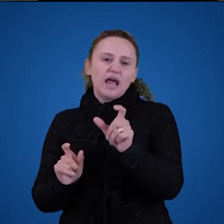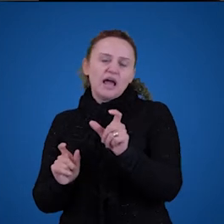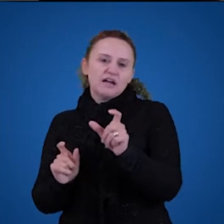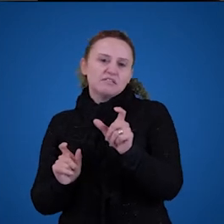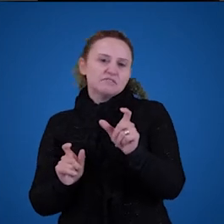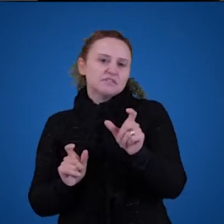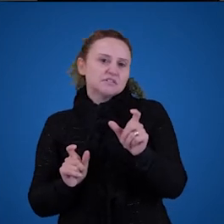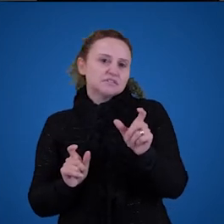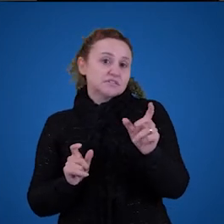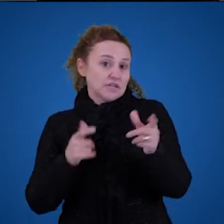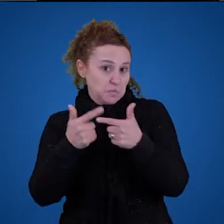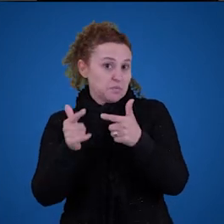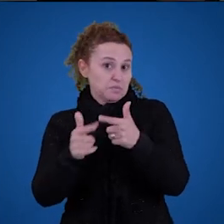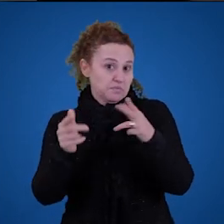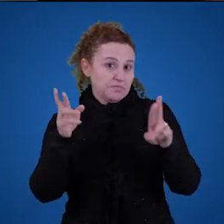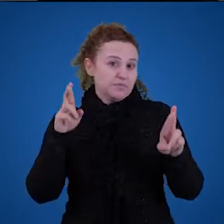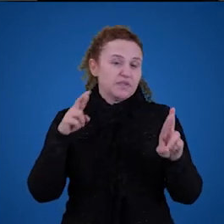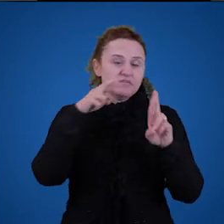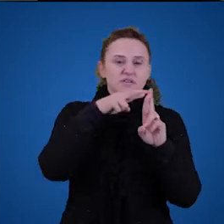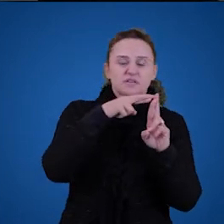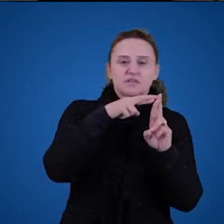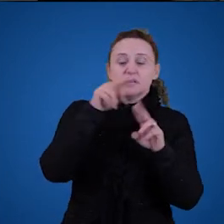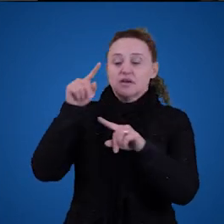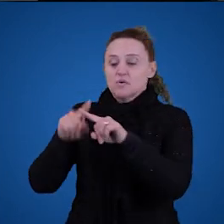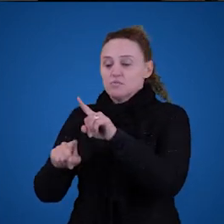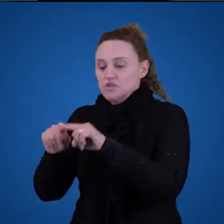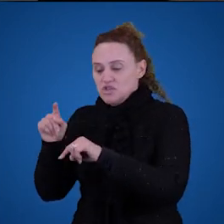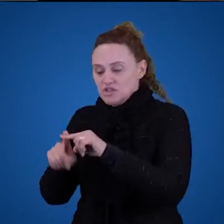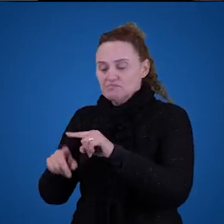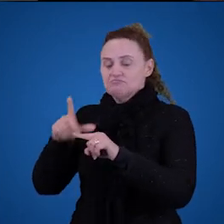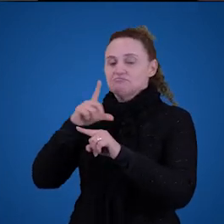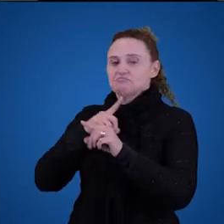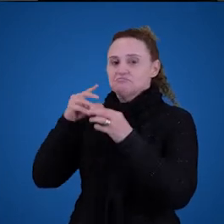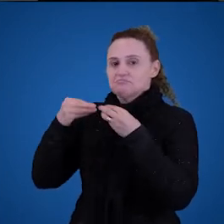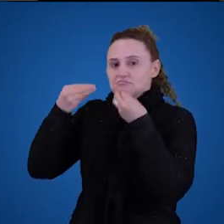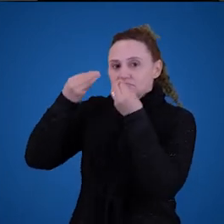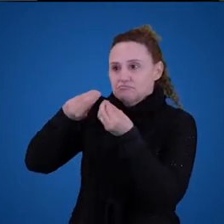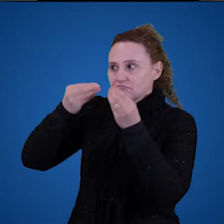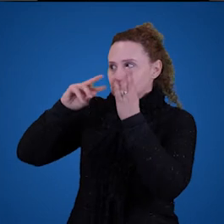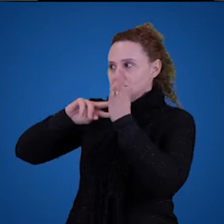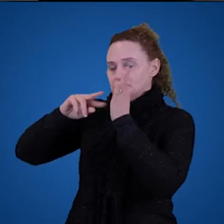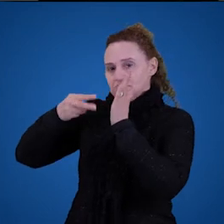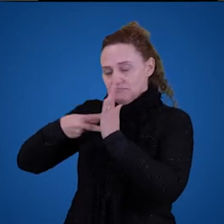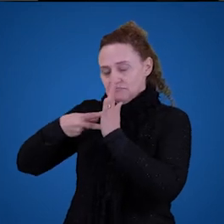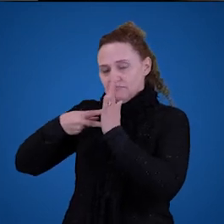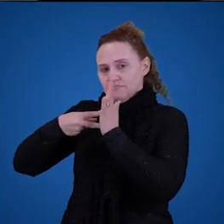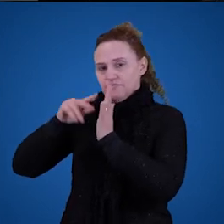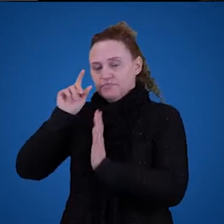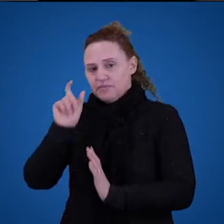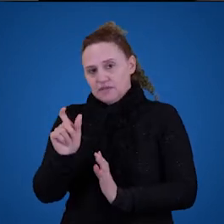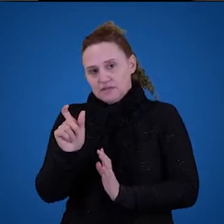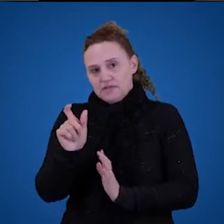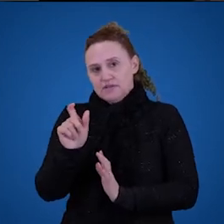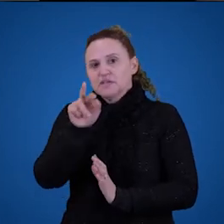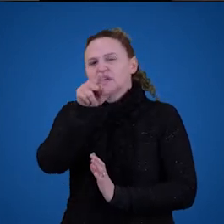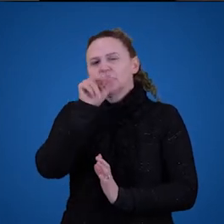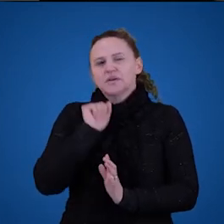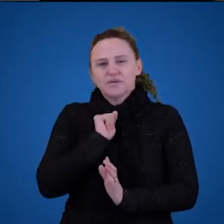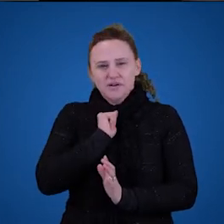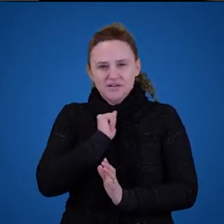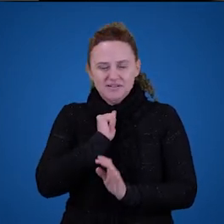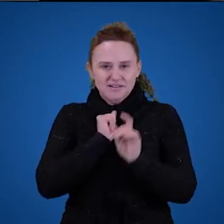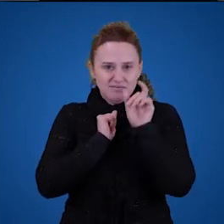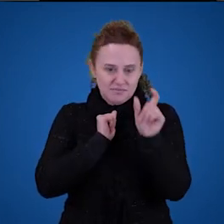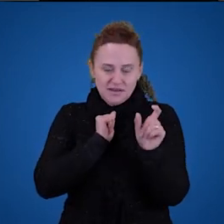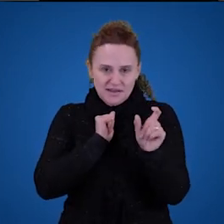esse é o problema da referência, é o objeto que dá significado para a palavra. Então, é como se a palavra fosse uma